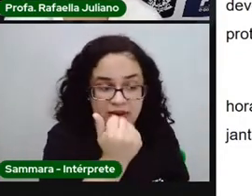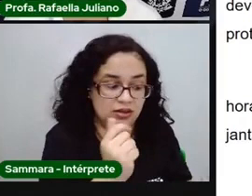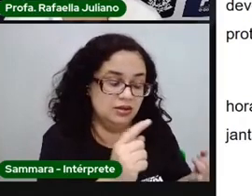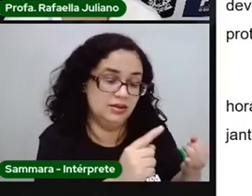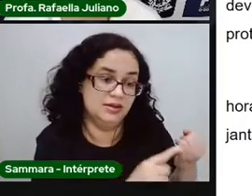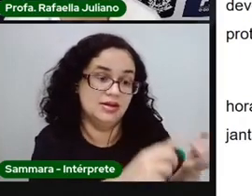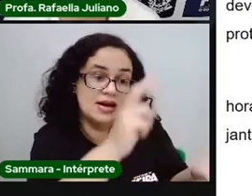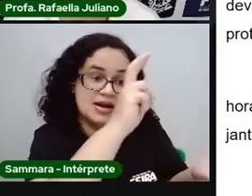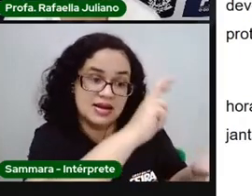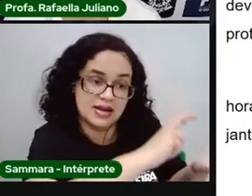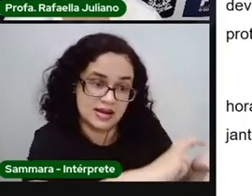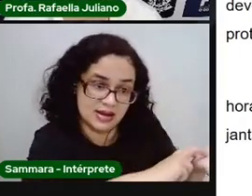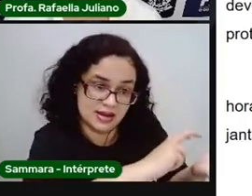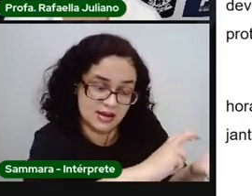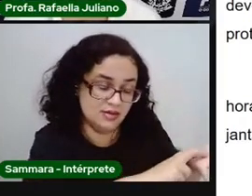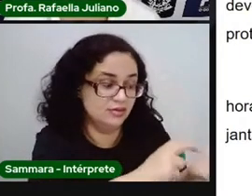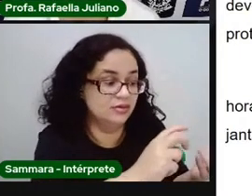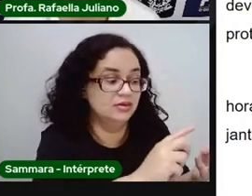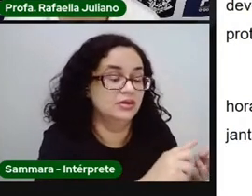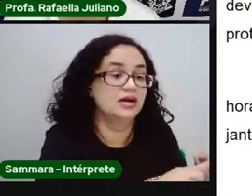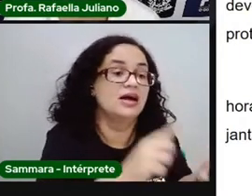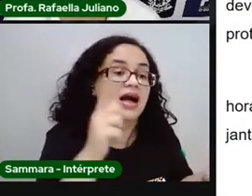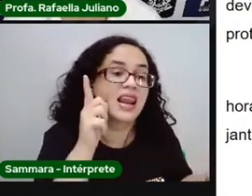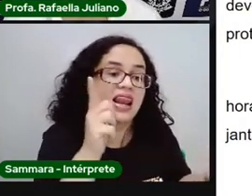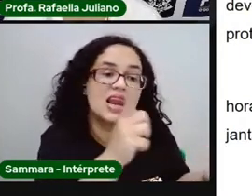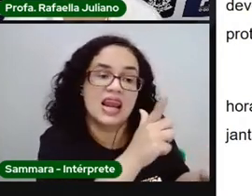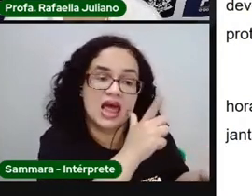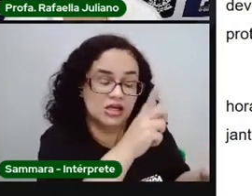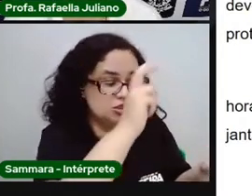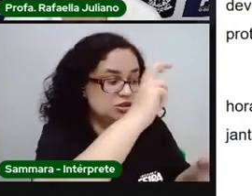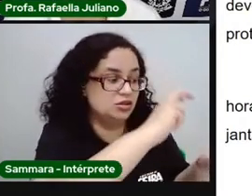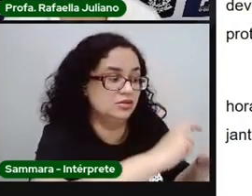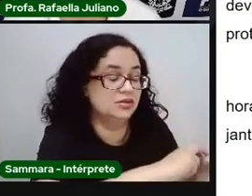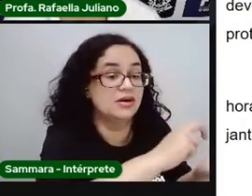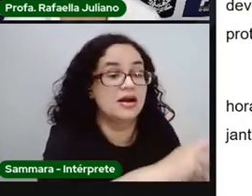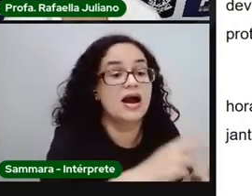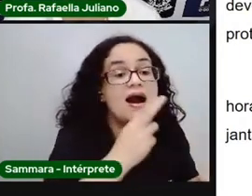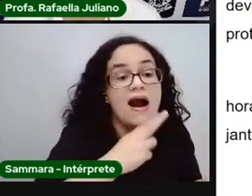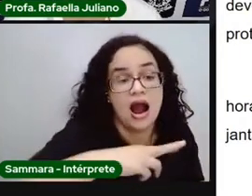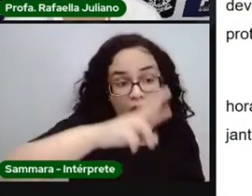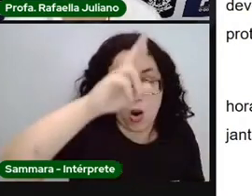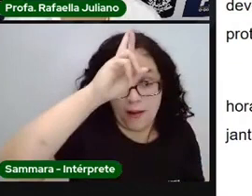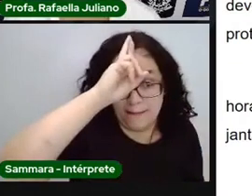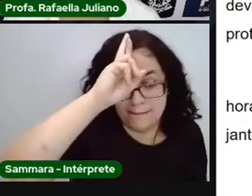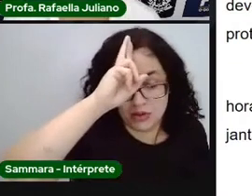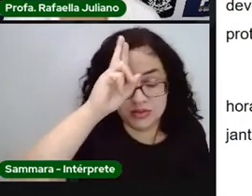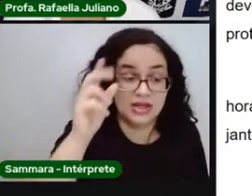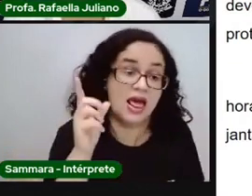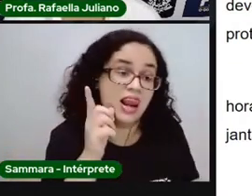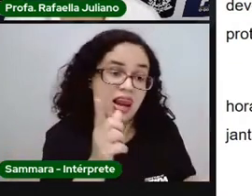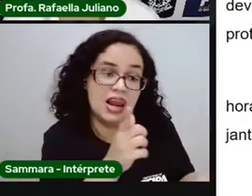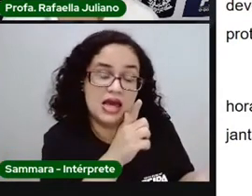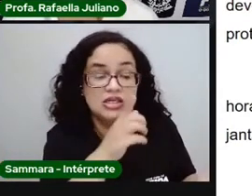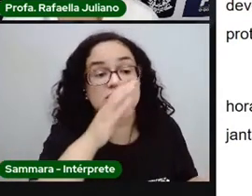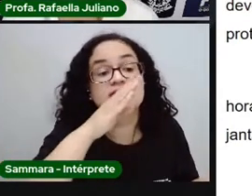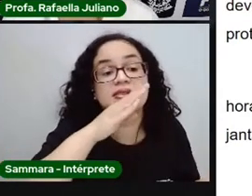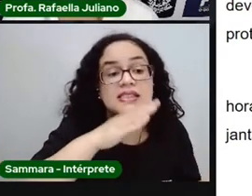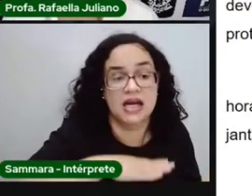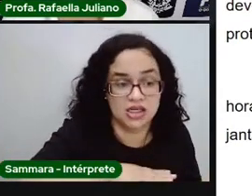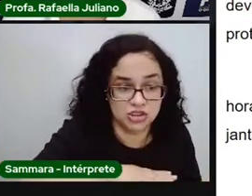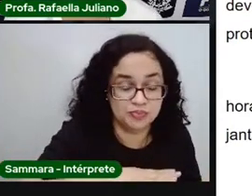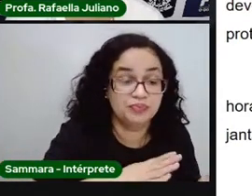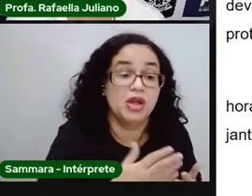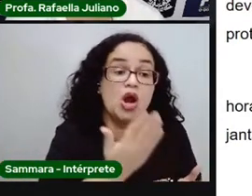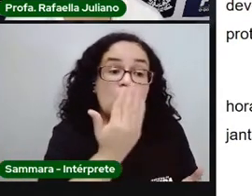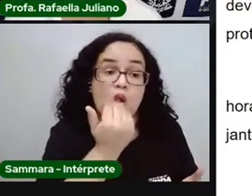Café da manhã, lanche da manhã, almoço, lanche da tarde, jantar e ceia.